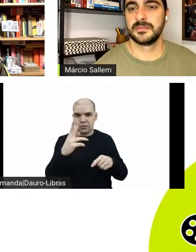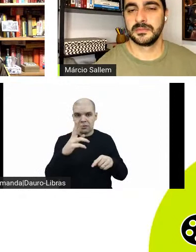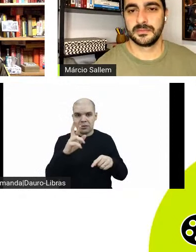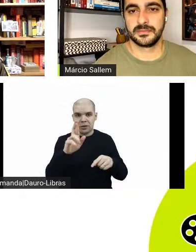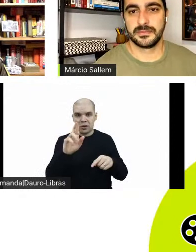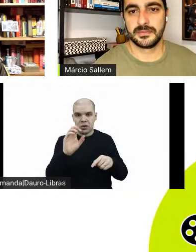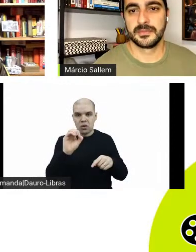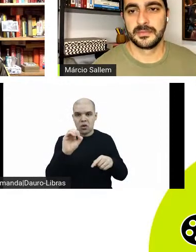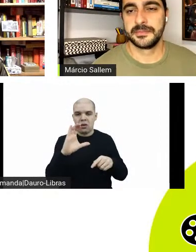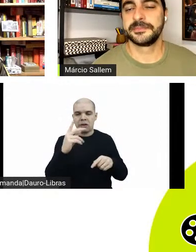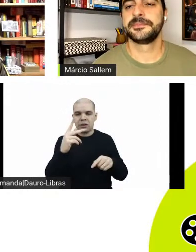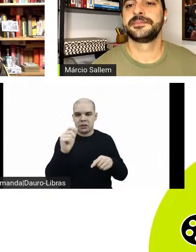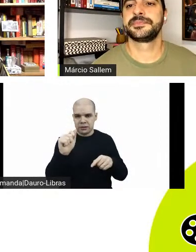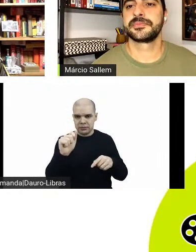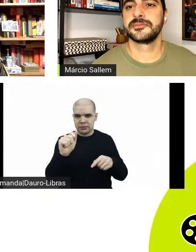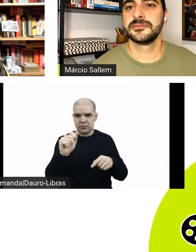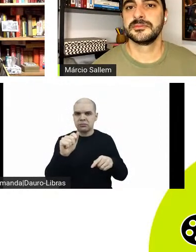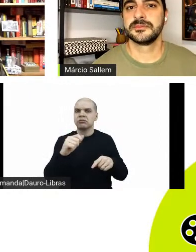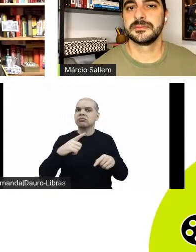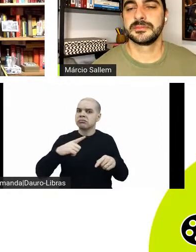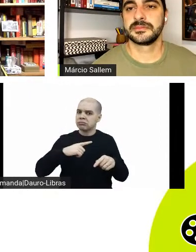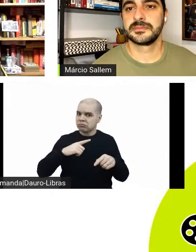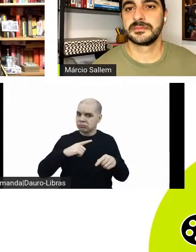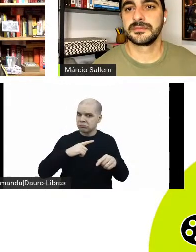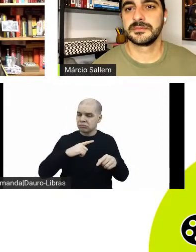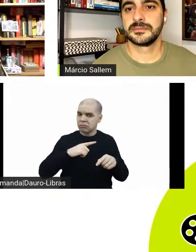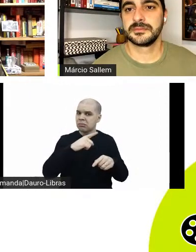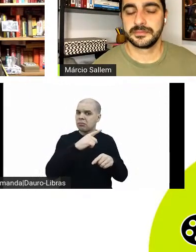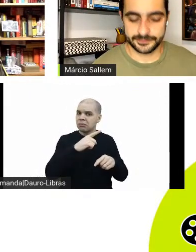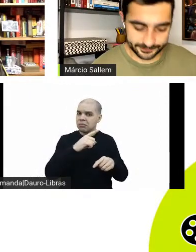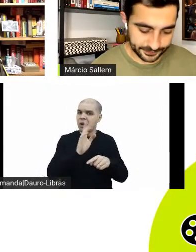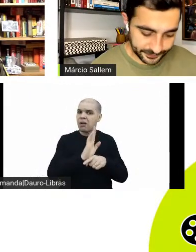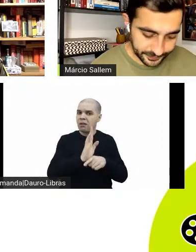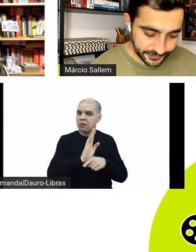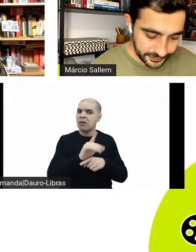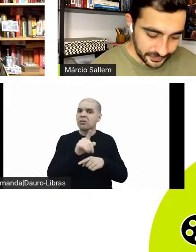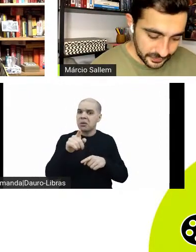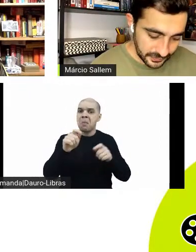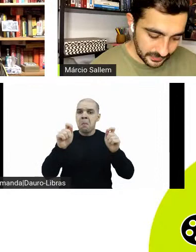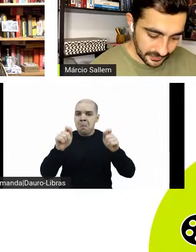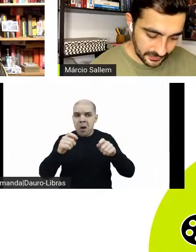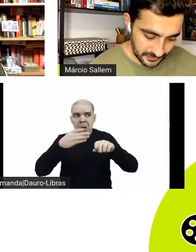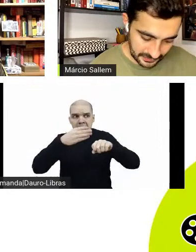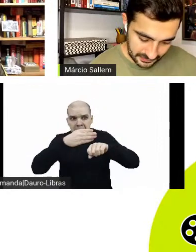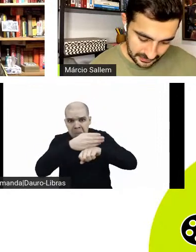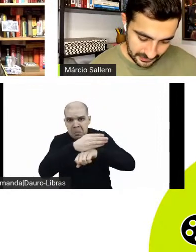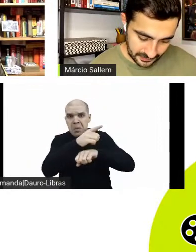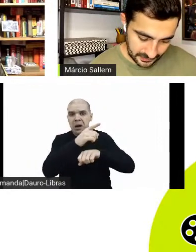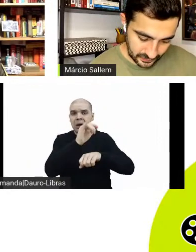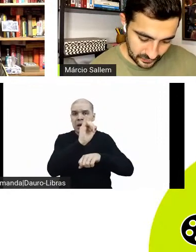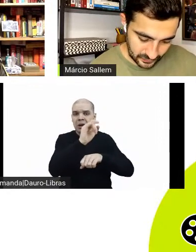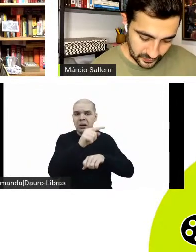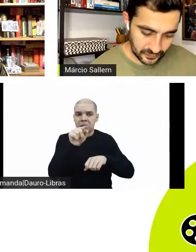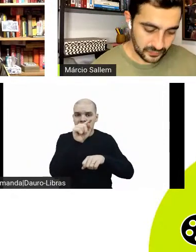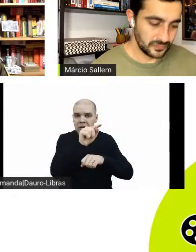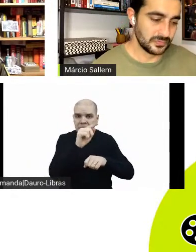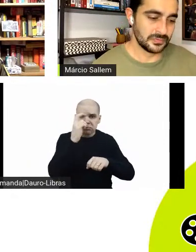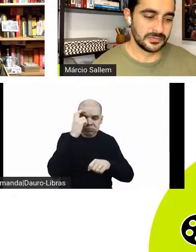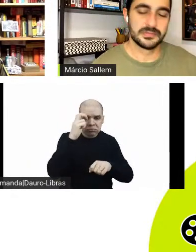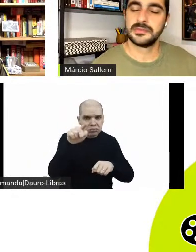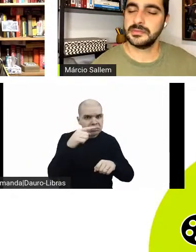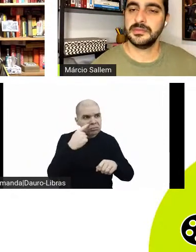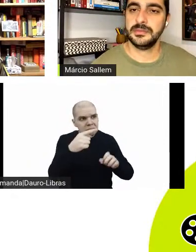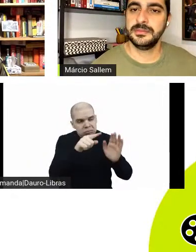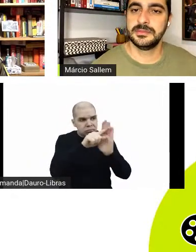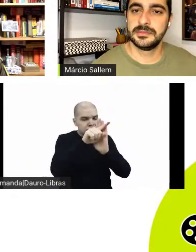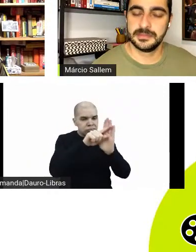indicação, na verdade, uma lembrança de que tem esse novo serviço de streaming que pouca gente conhece e que por meio dele você pode navegar por parte